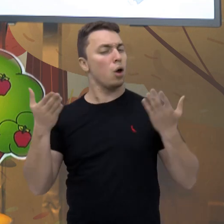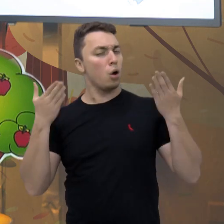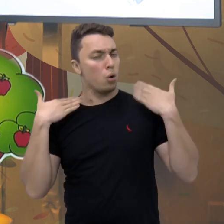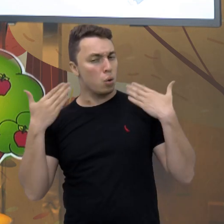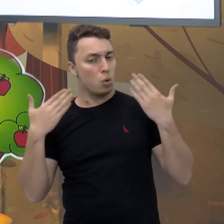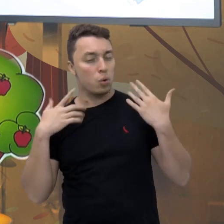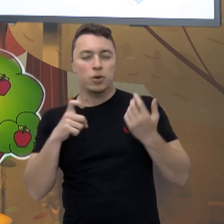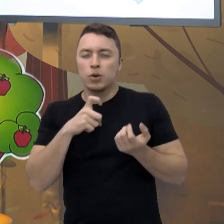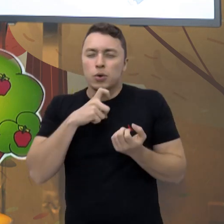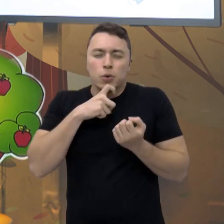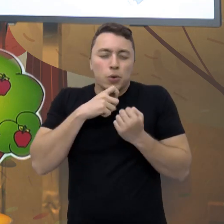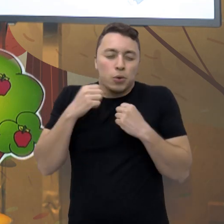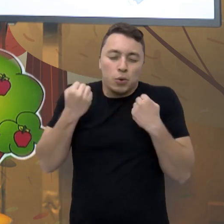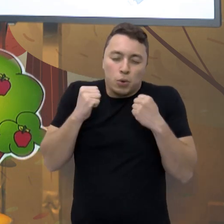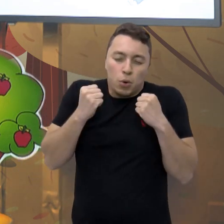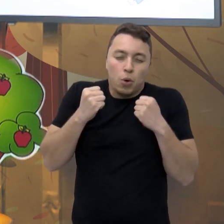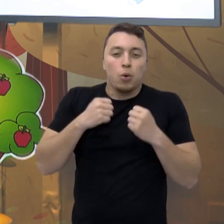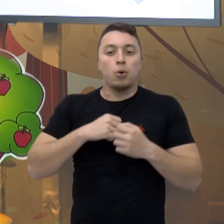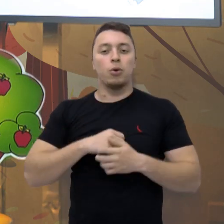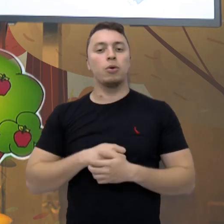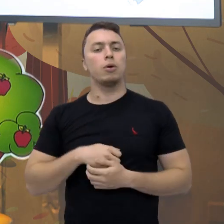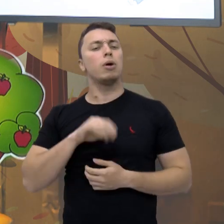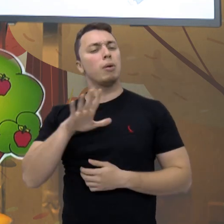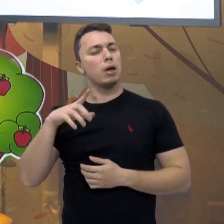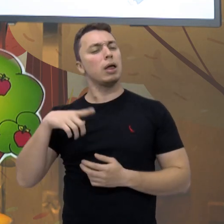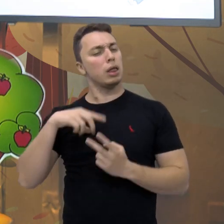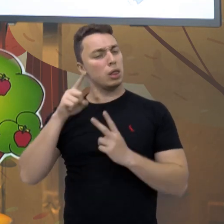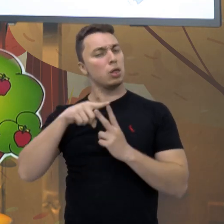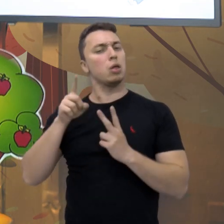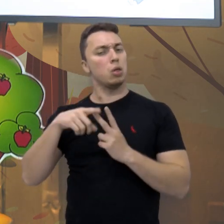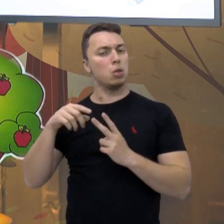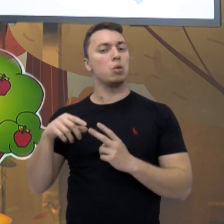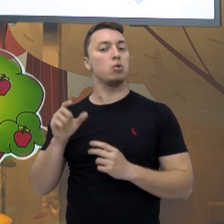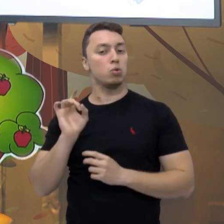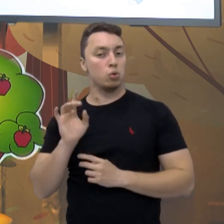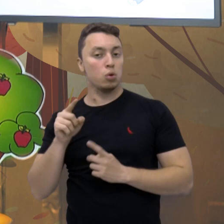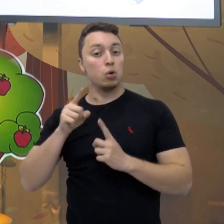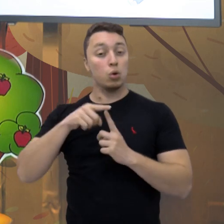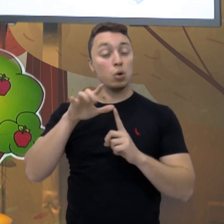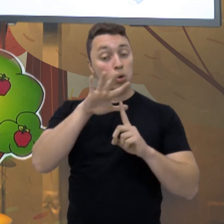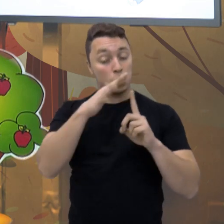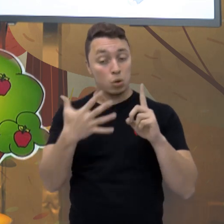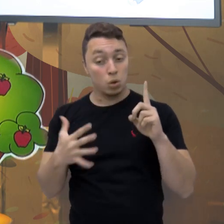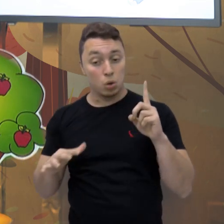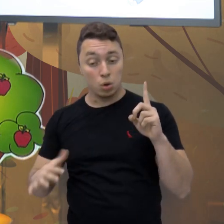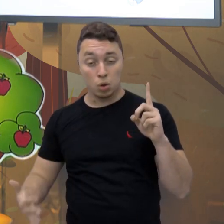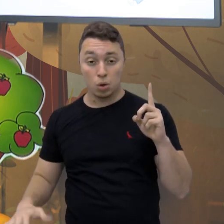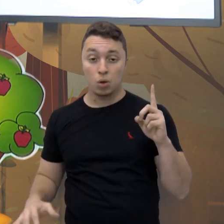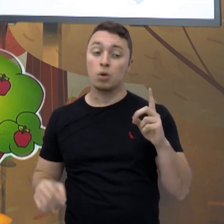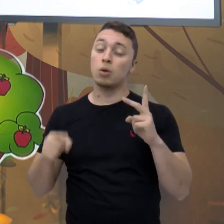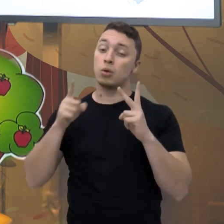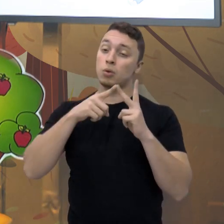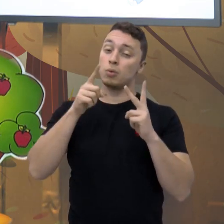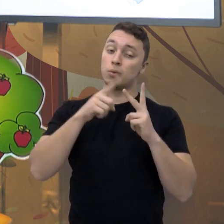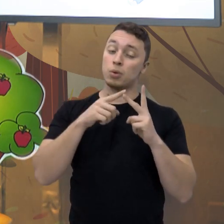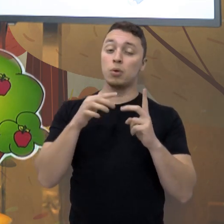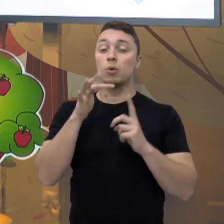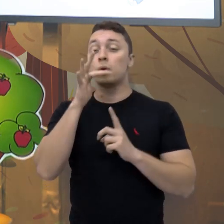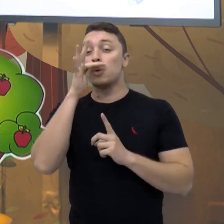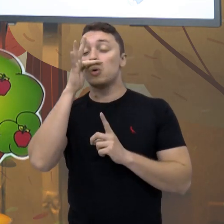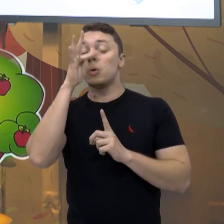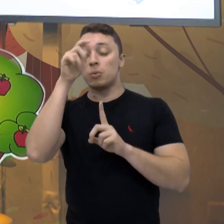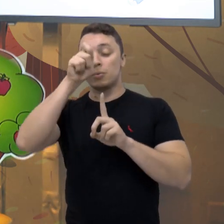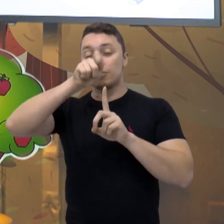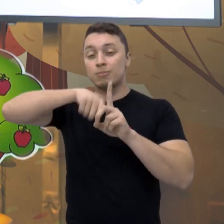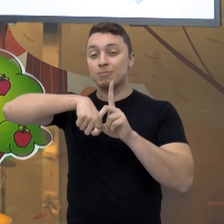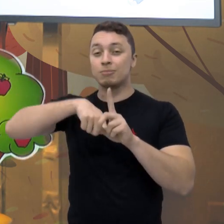inverno. Mas existem ainda mais duas estações, que é o outono e a primavera. No outono, embora aqui no